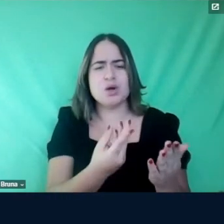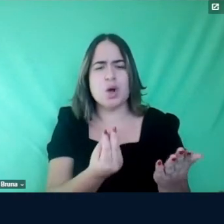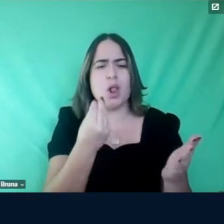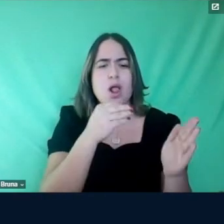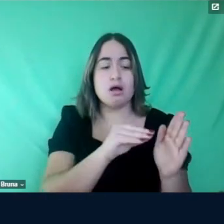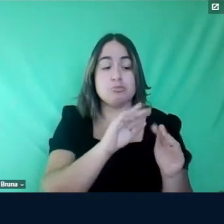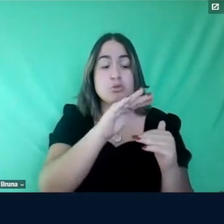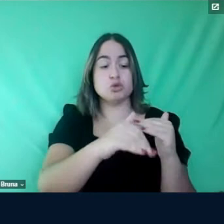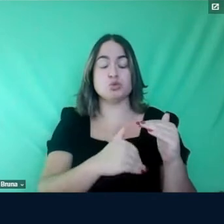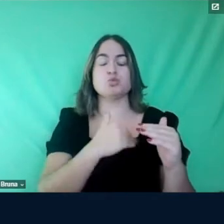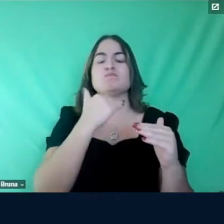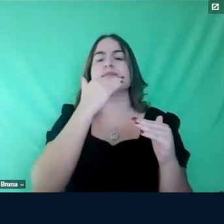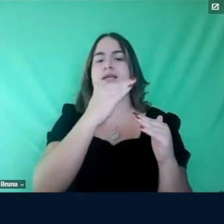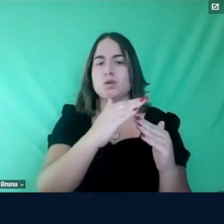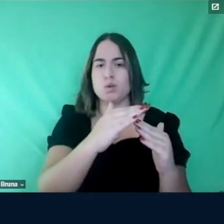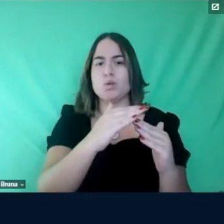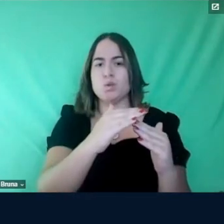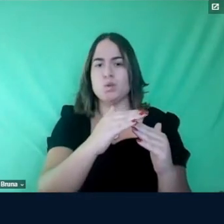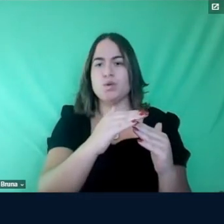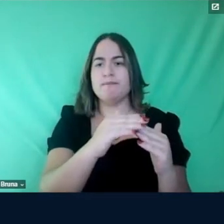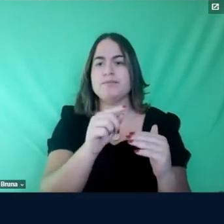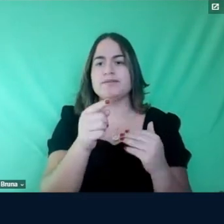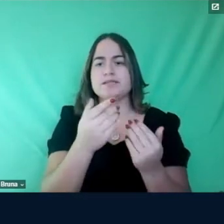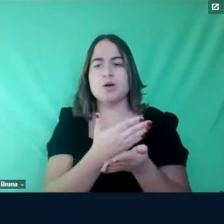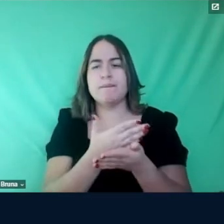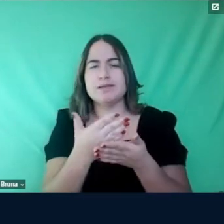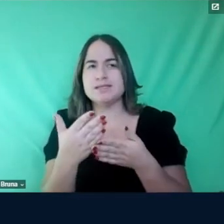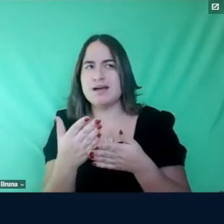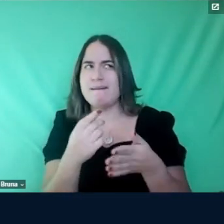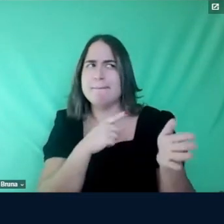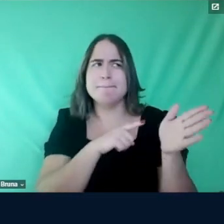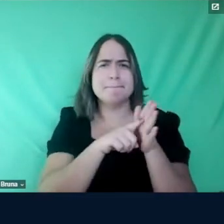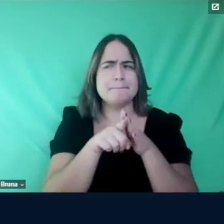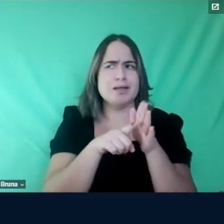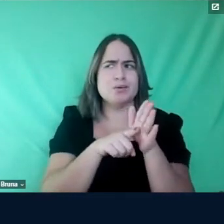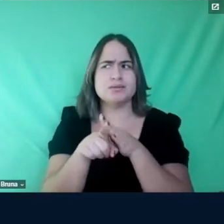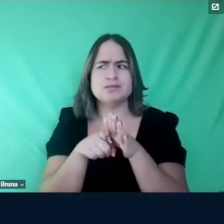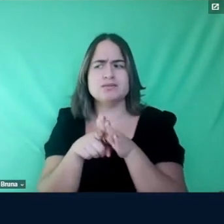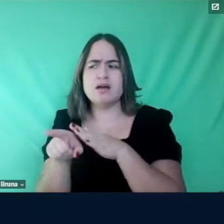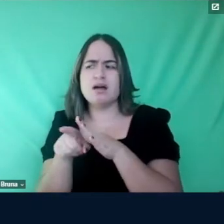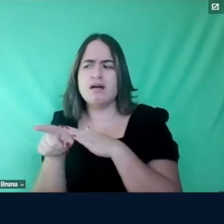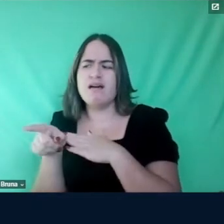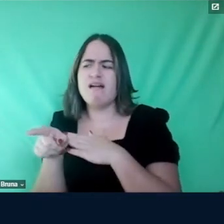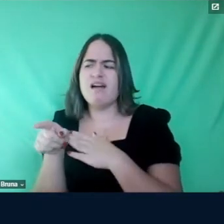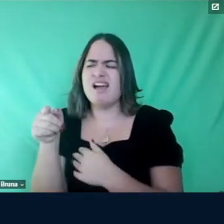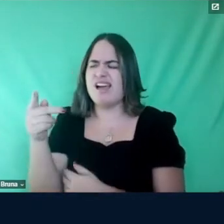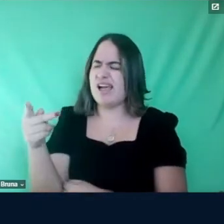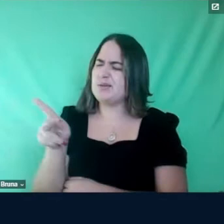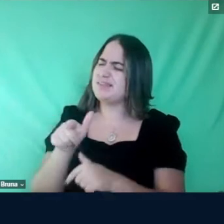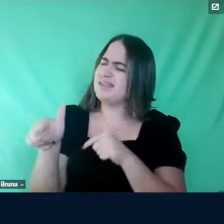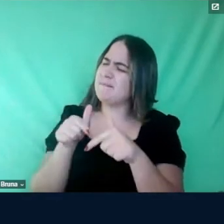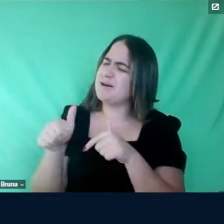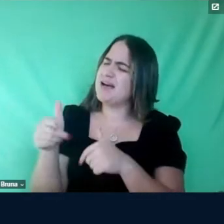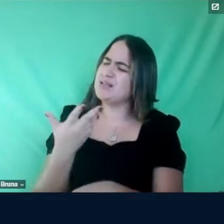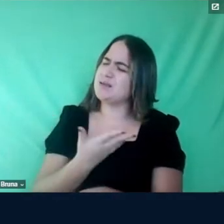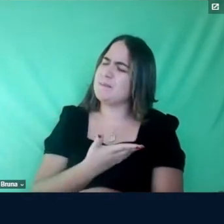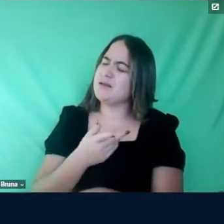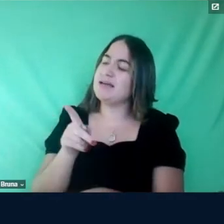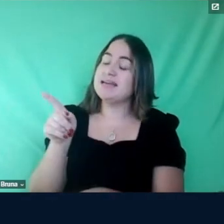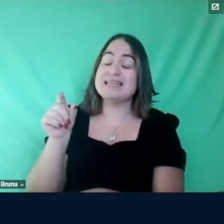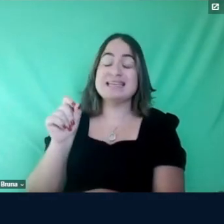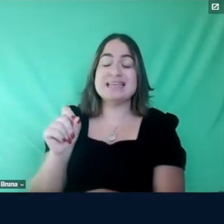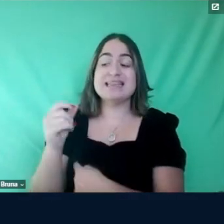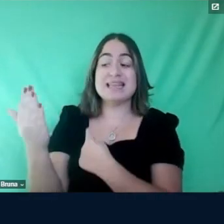superior, ou você começar a questionar demais o trabalho do teu colega que está sendo um colaborador na tua